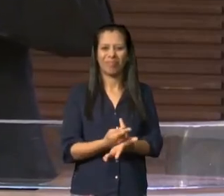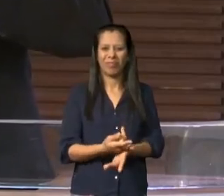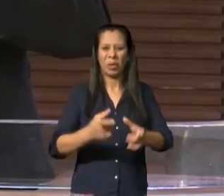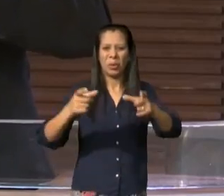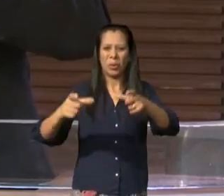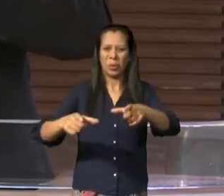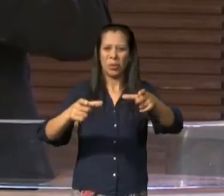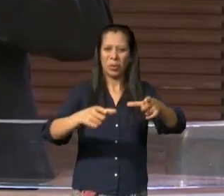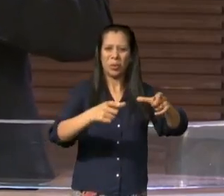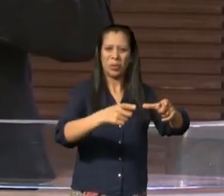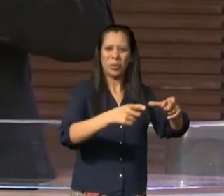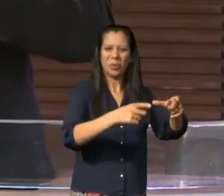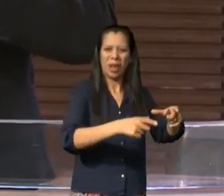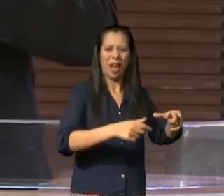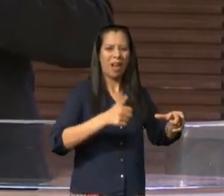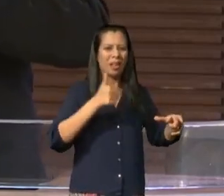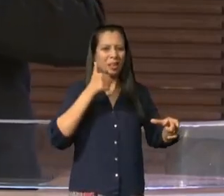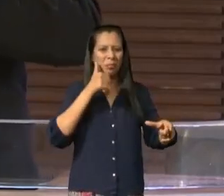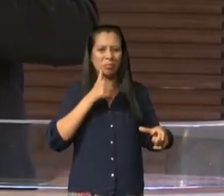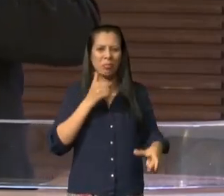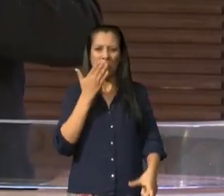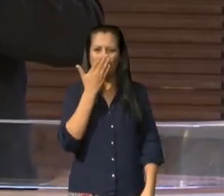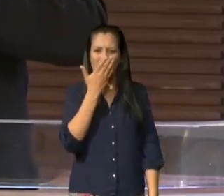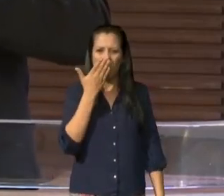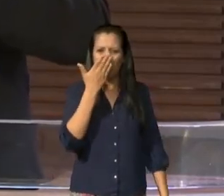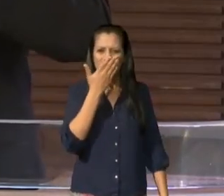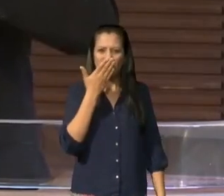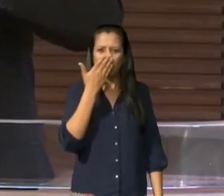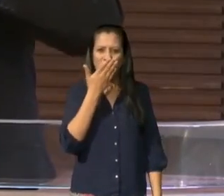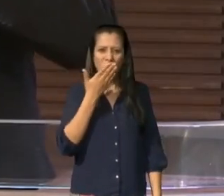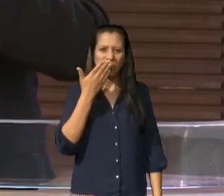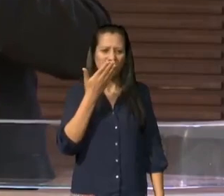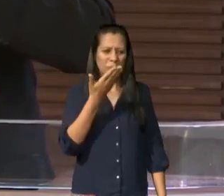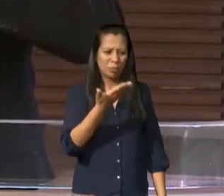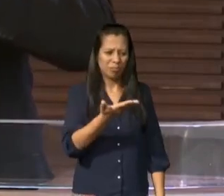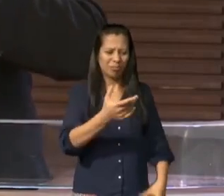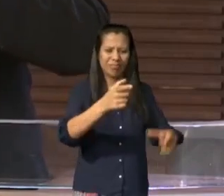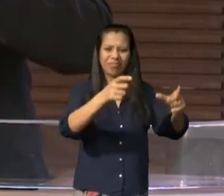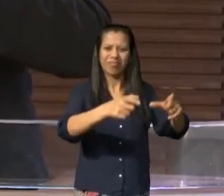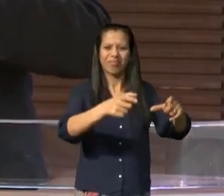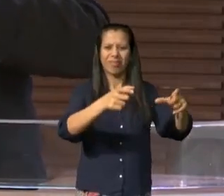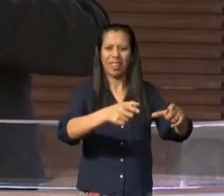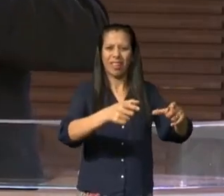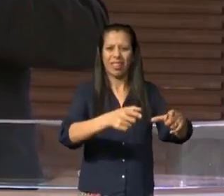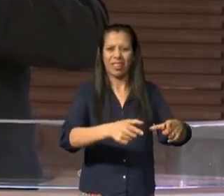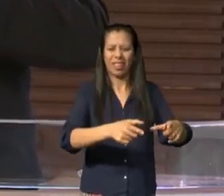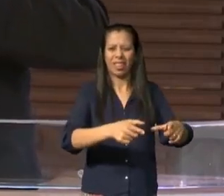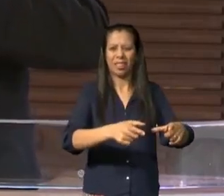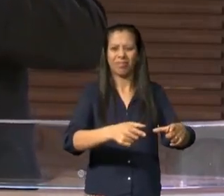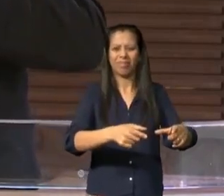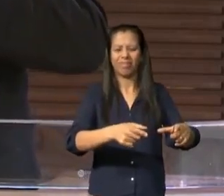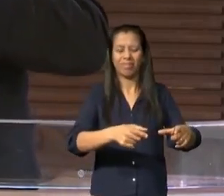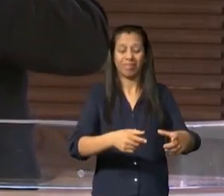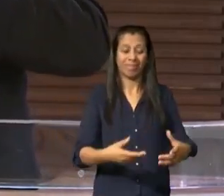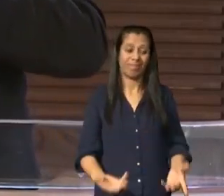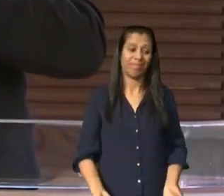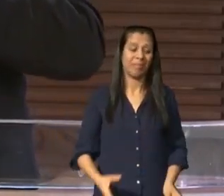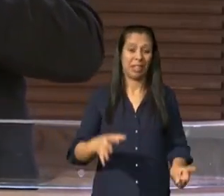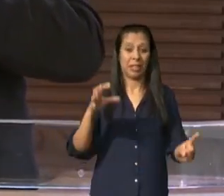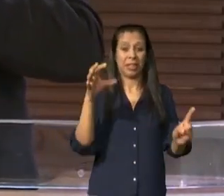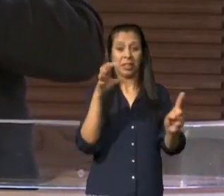prostitutas profissionais num dos templos ali de Corinto segundo